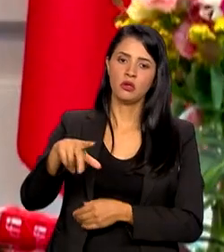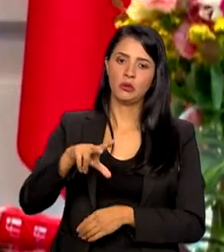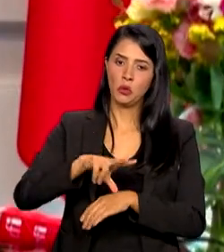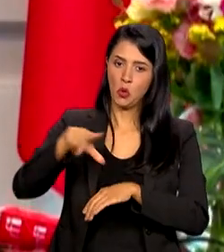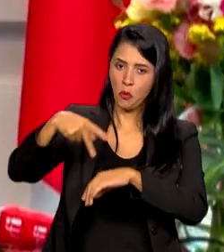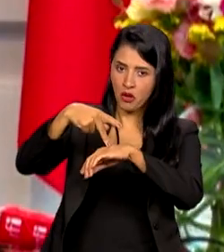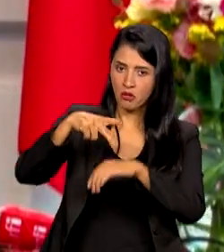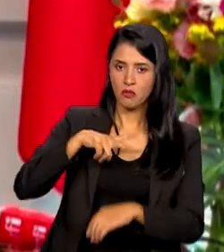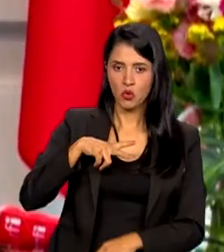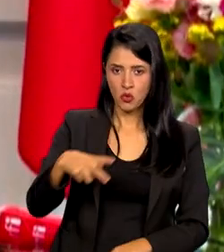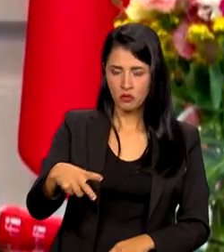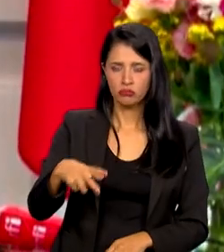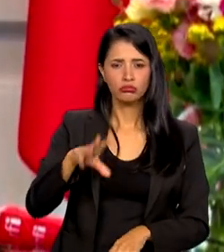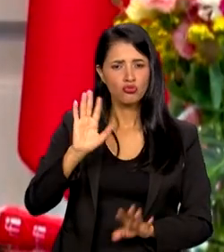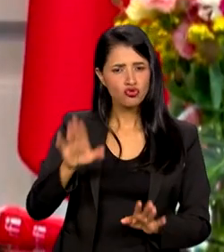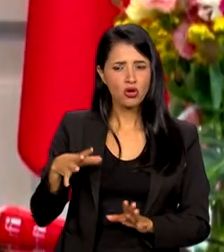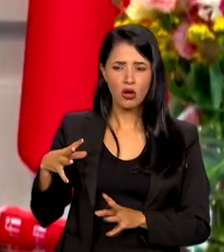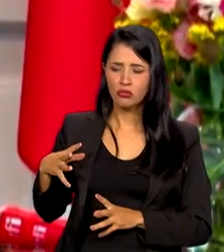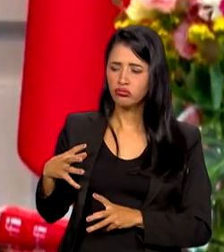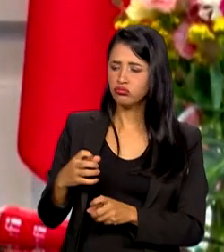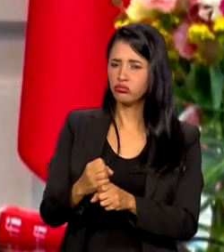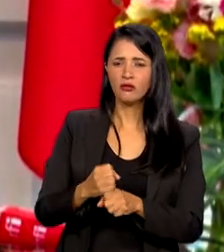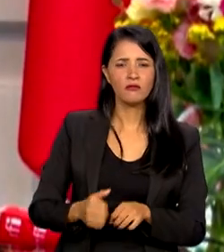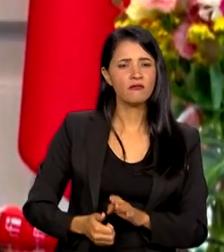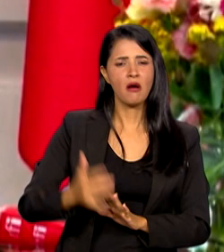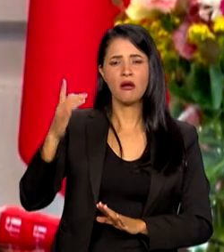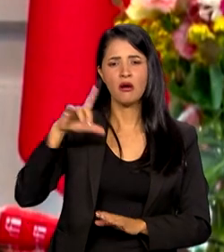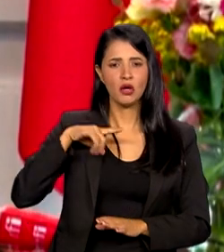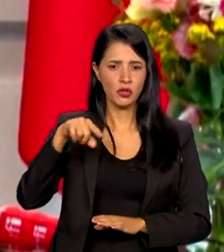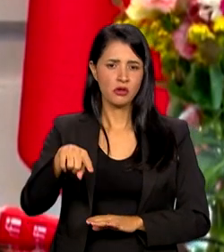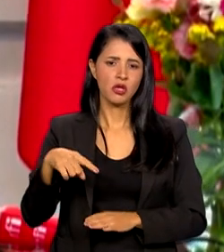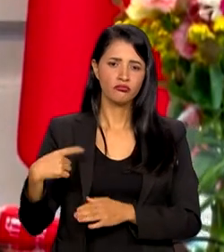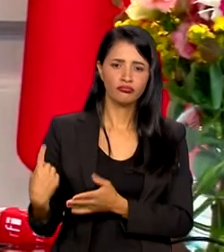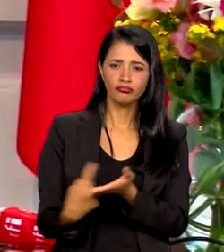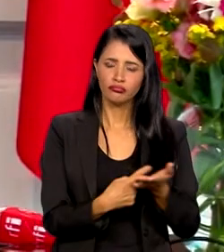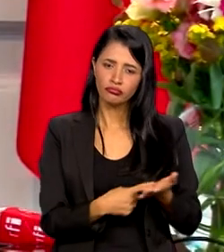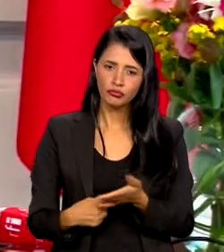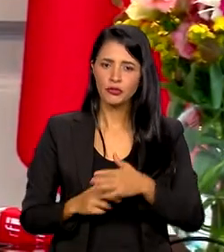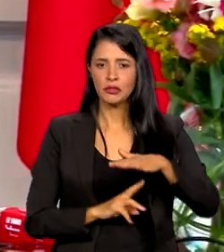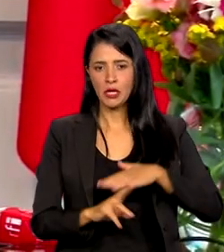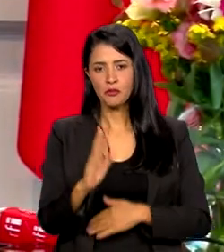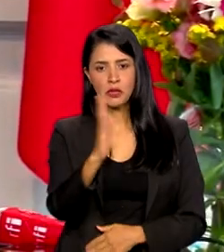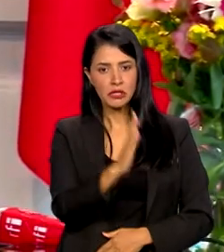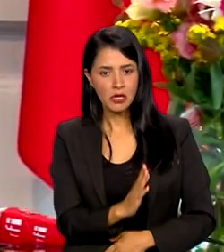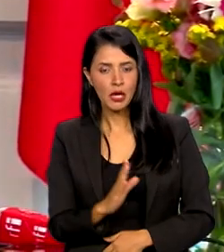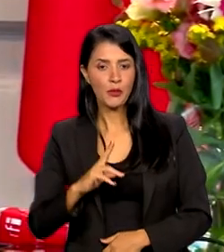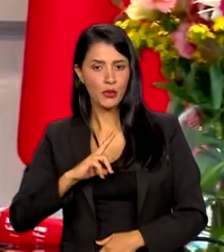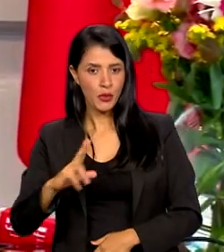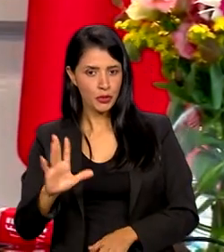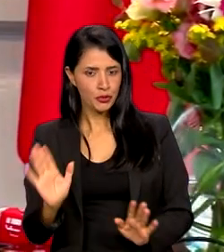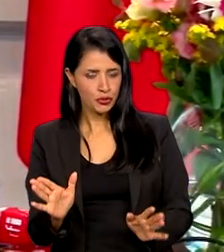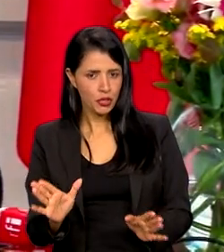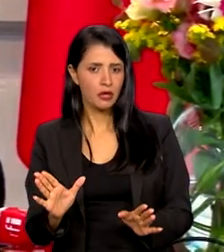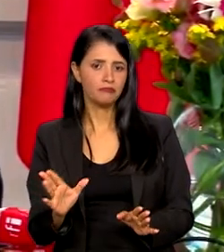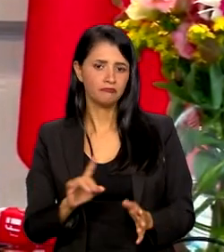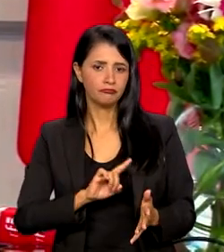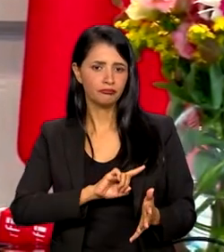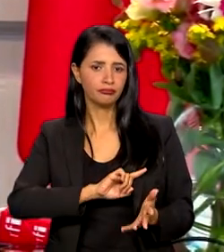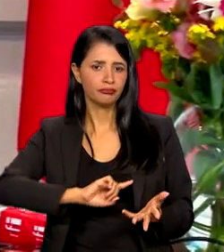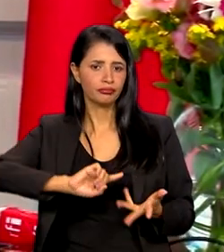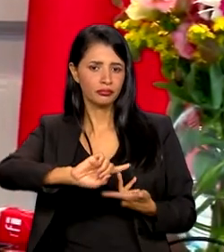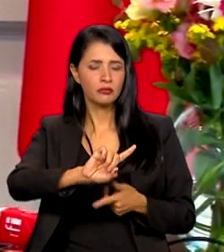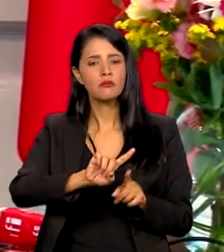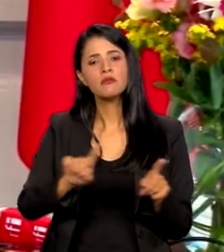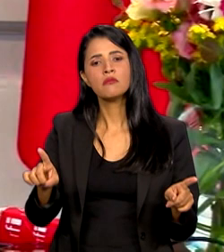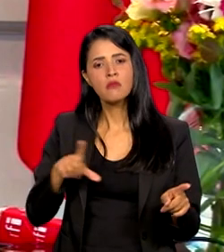Nós temos centenas de acordos de cooperação entre universidades brasileiras e universidades portuguesas e também a revalidação também dos